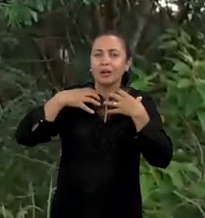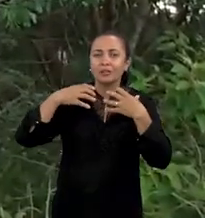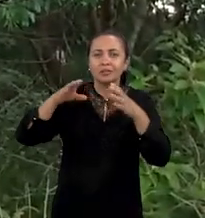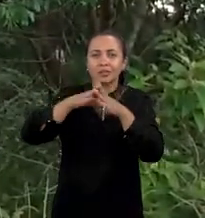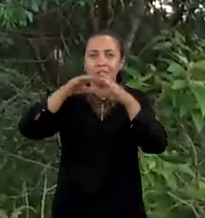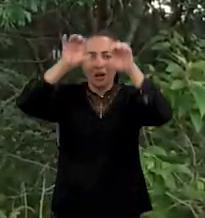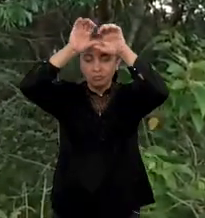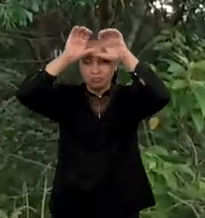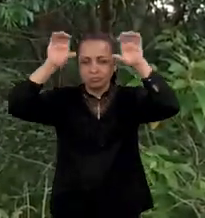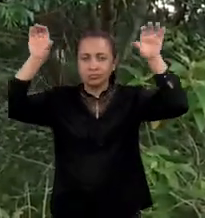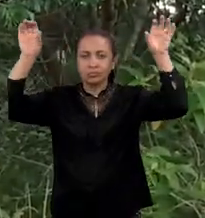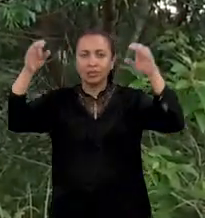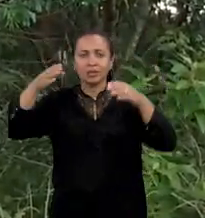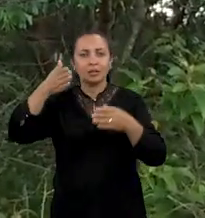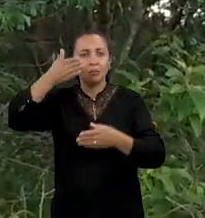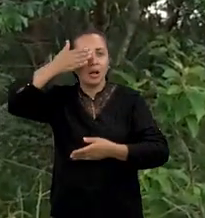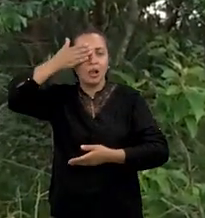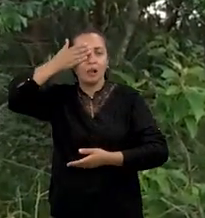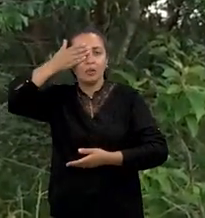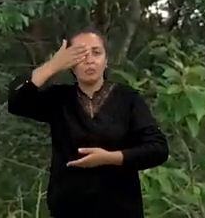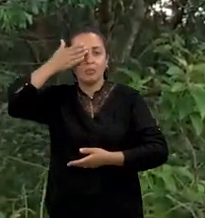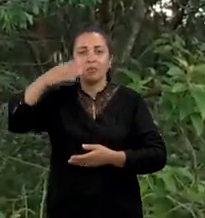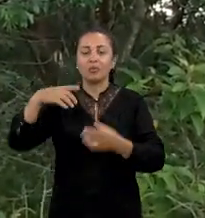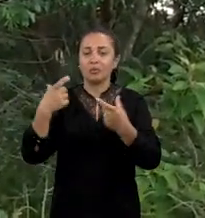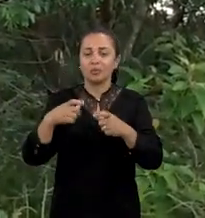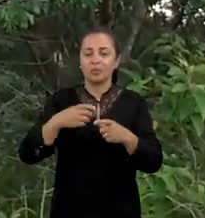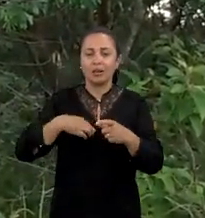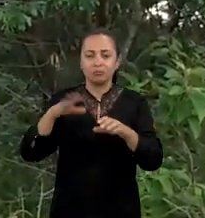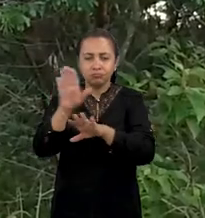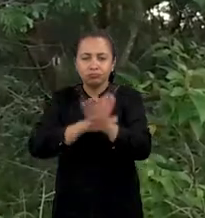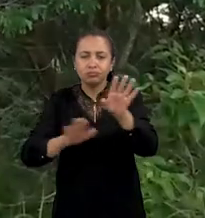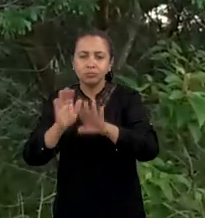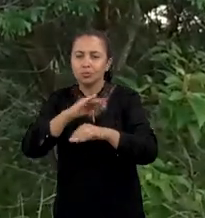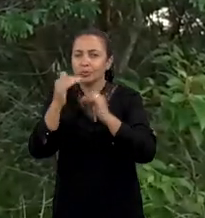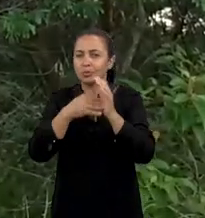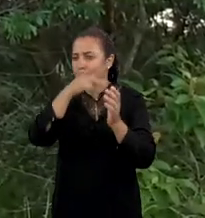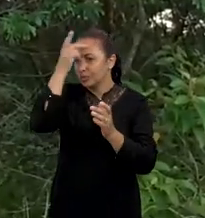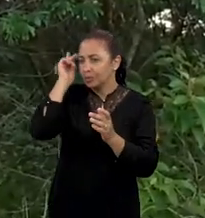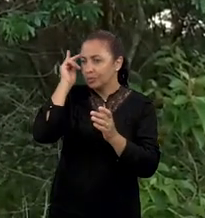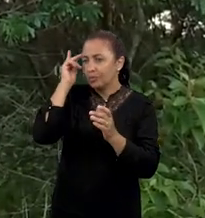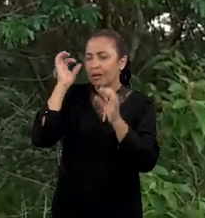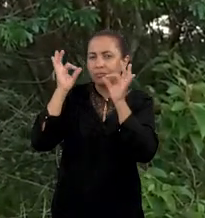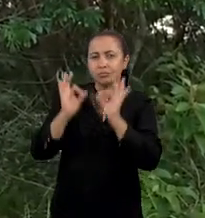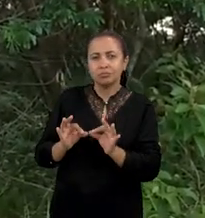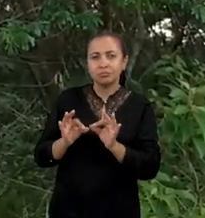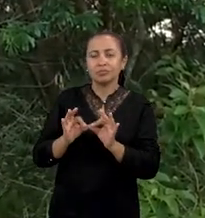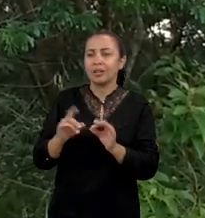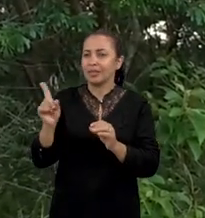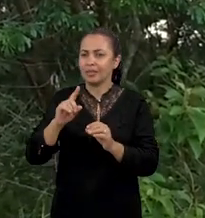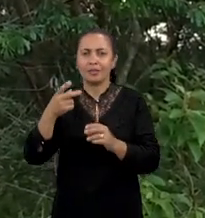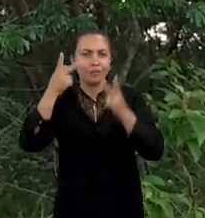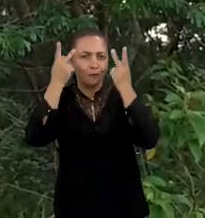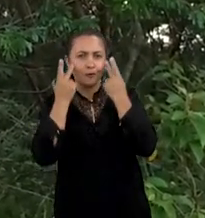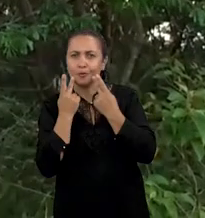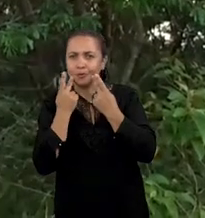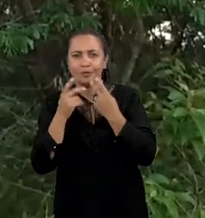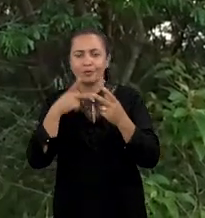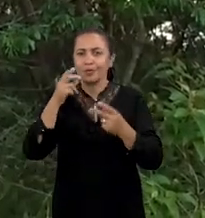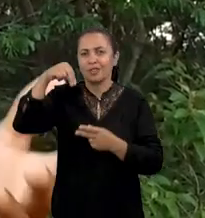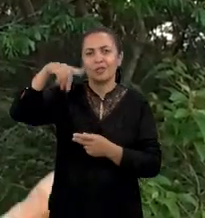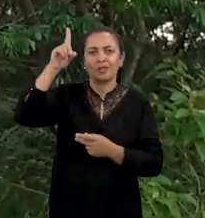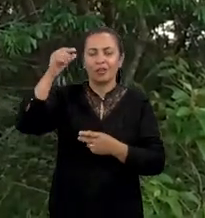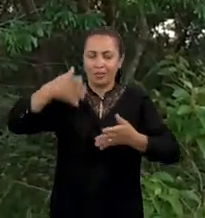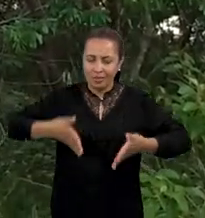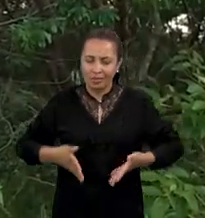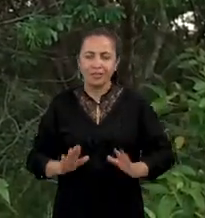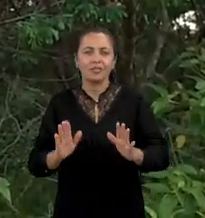também Lampião, que foi o cabra mais valente. Defendo toda essa gente com razão de defender. Não me envergonho de dizer que no